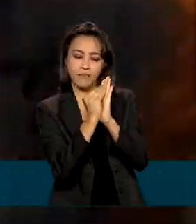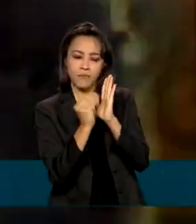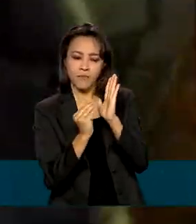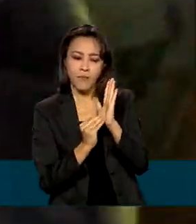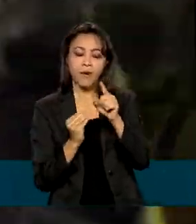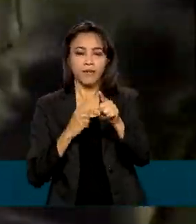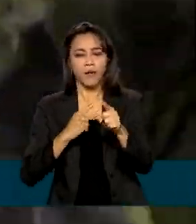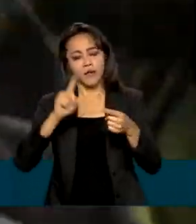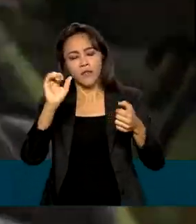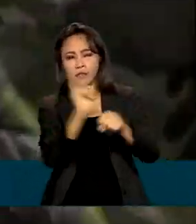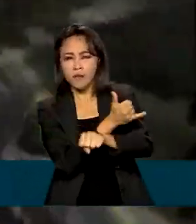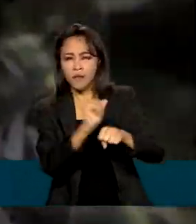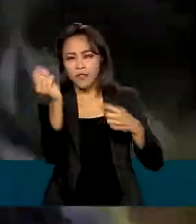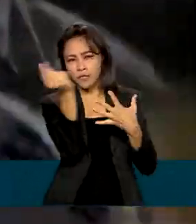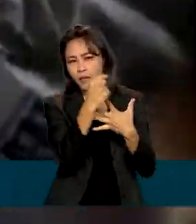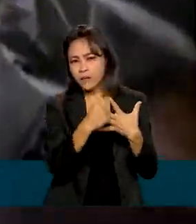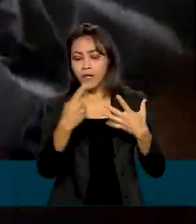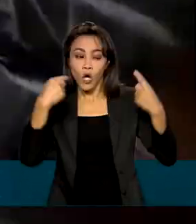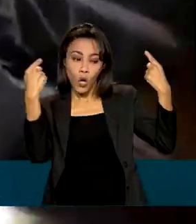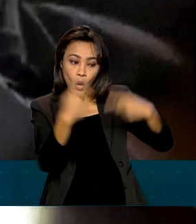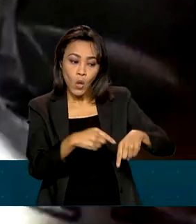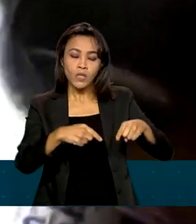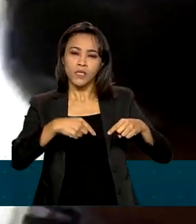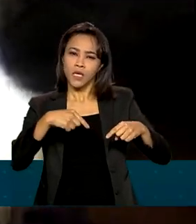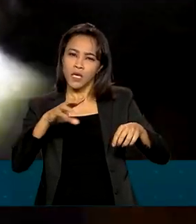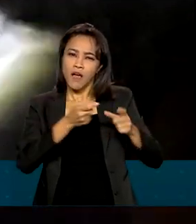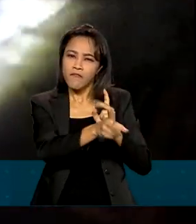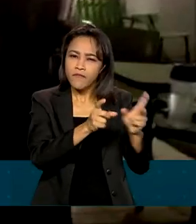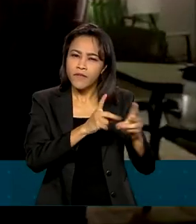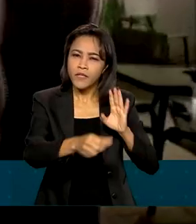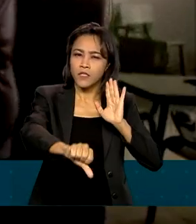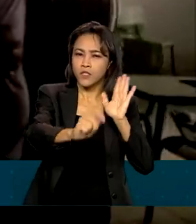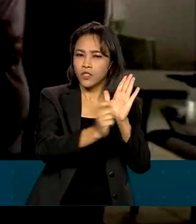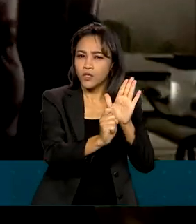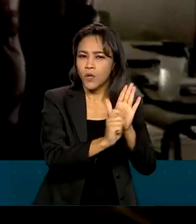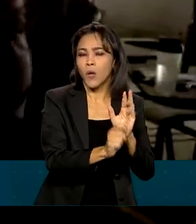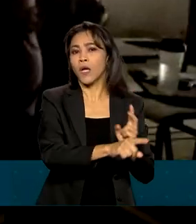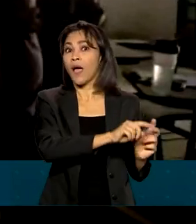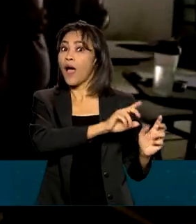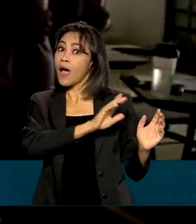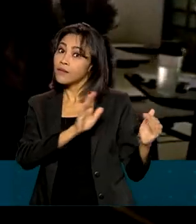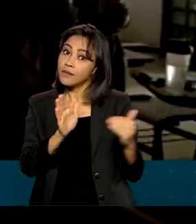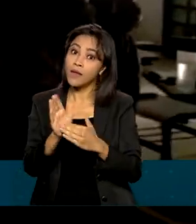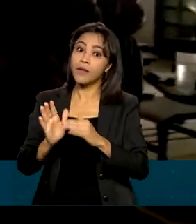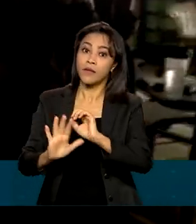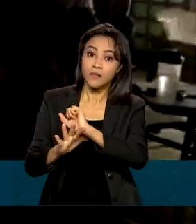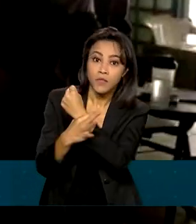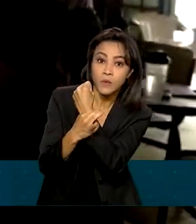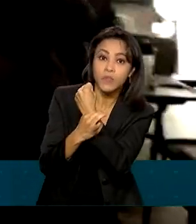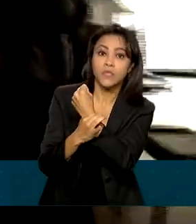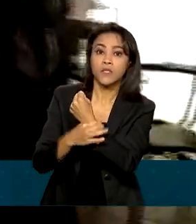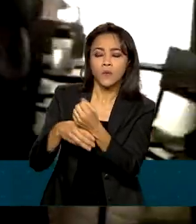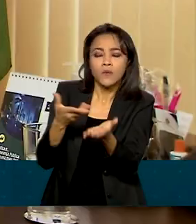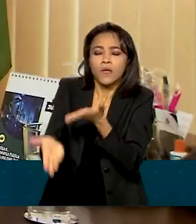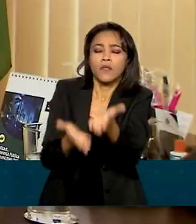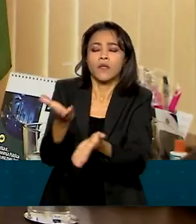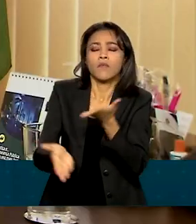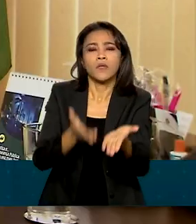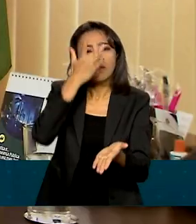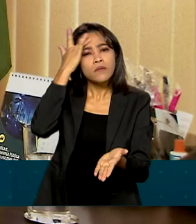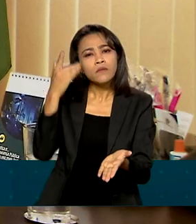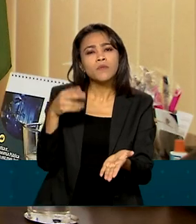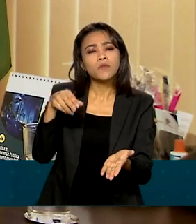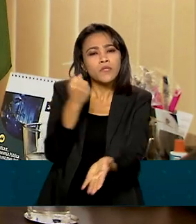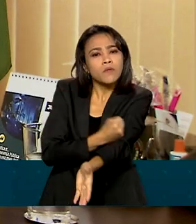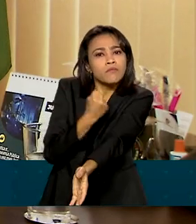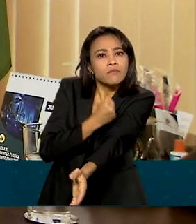desde as ações de combate ao tráfico de drogas até a garantia de um tratamento humanizado aos dependentes. Nós também